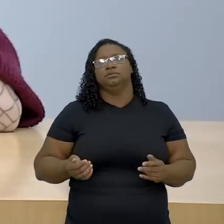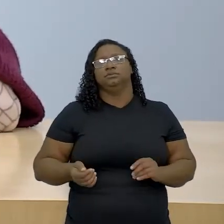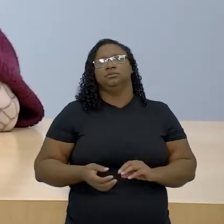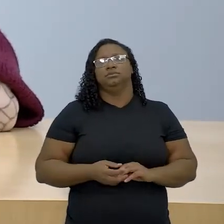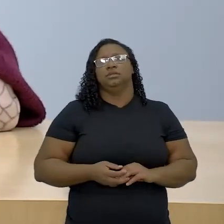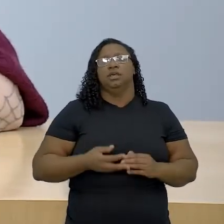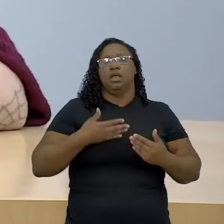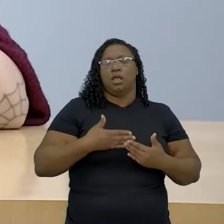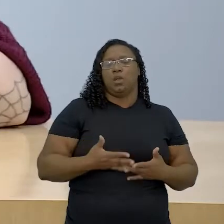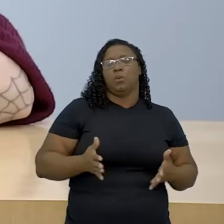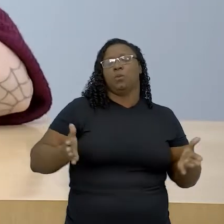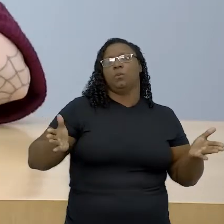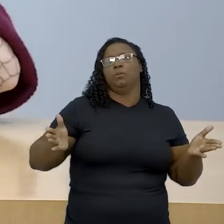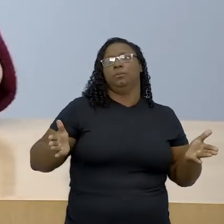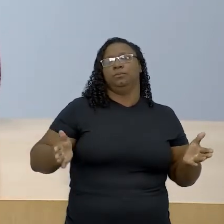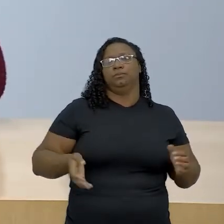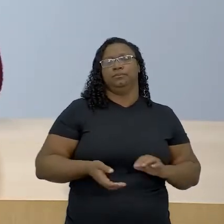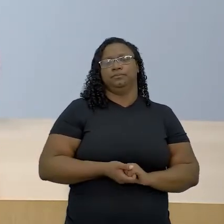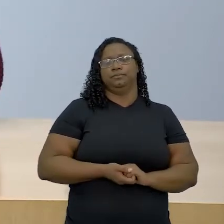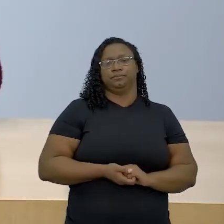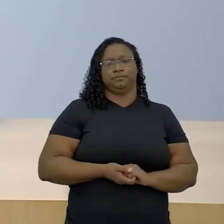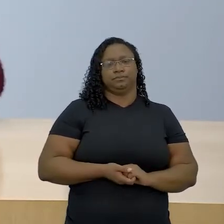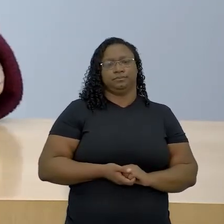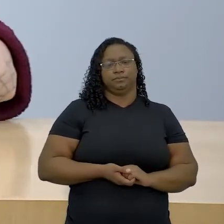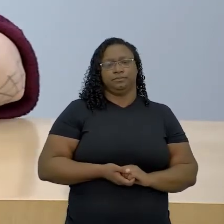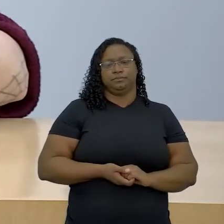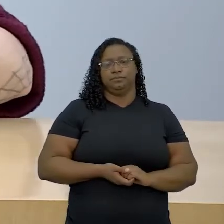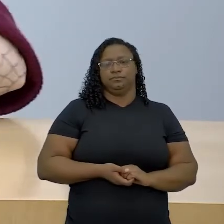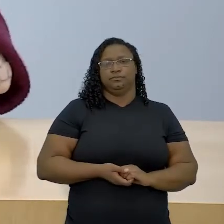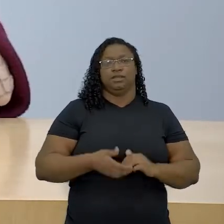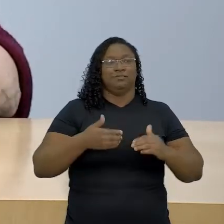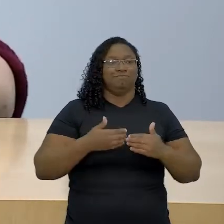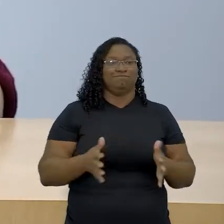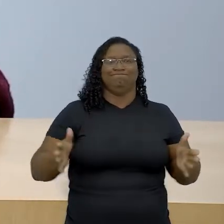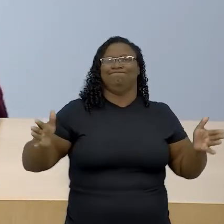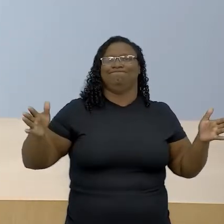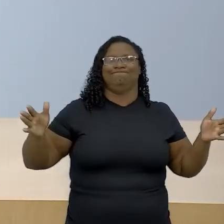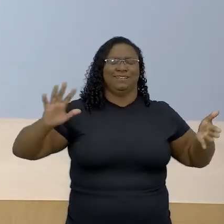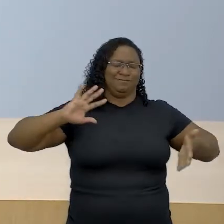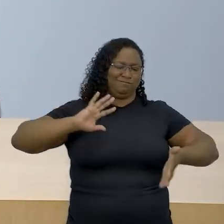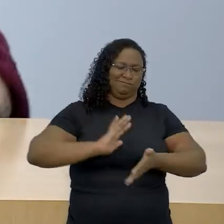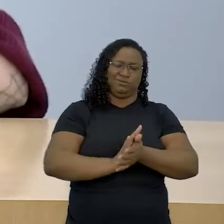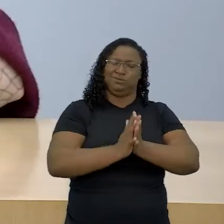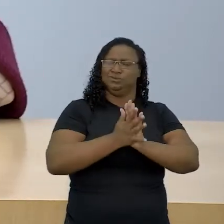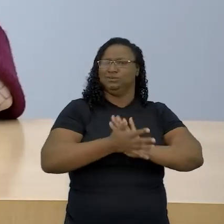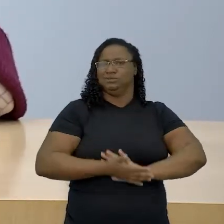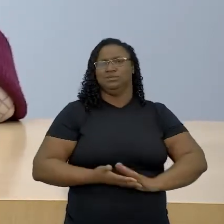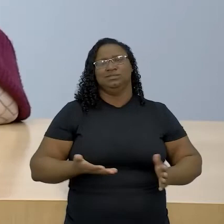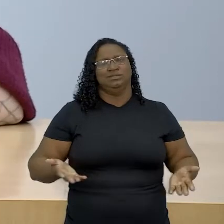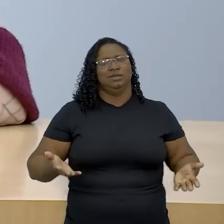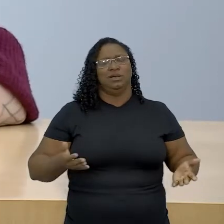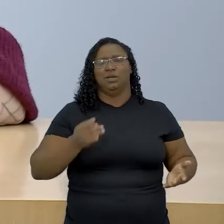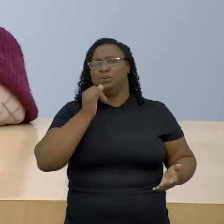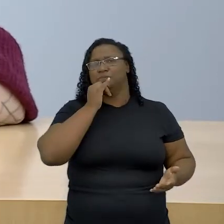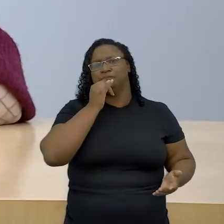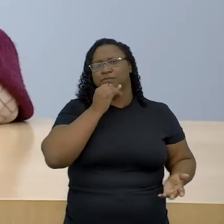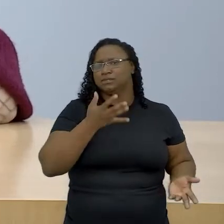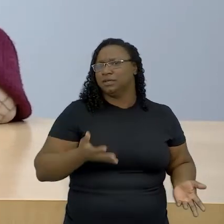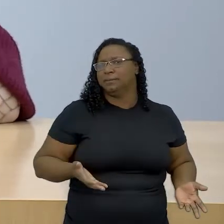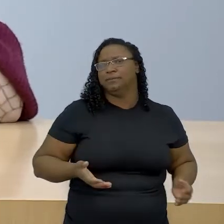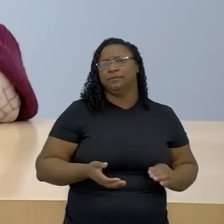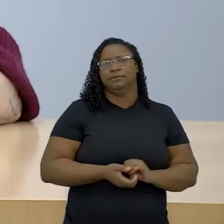massacres modernos, como, por exemplo,